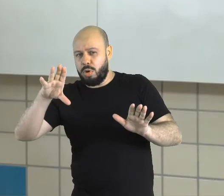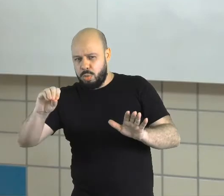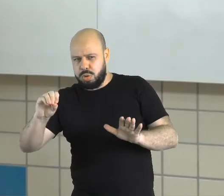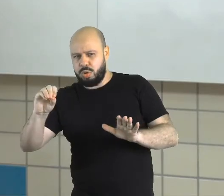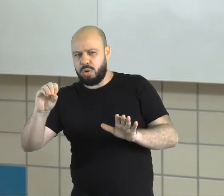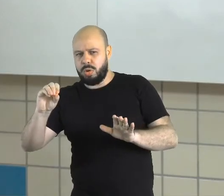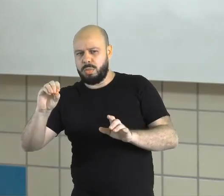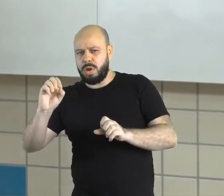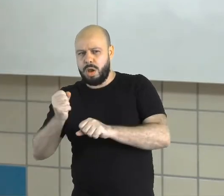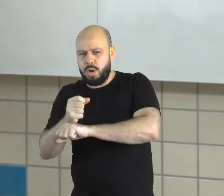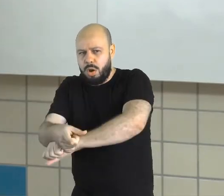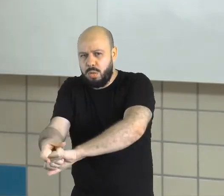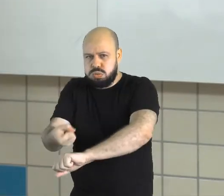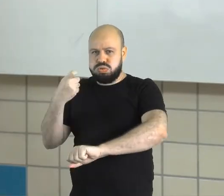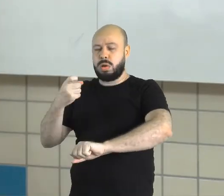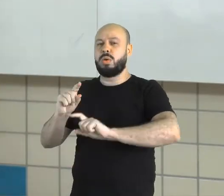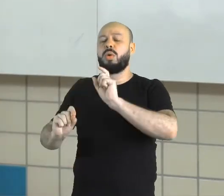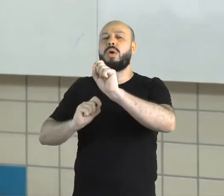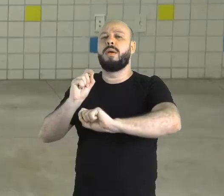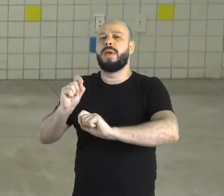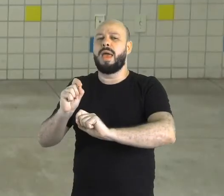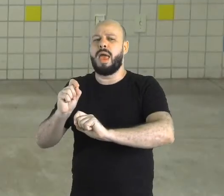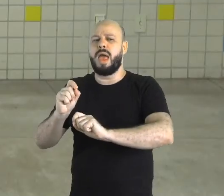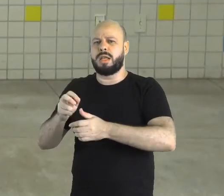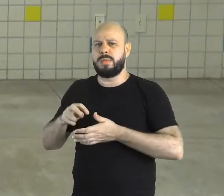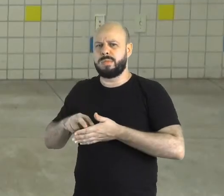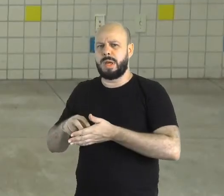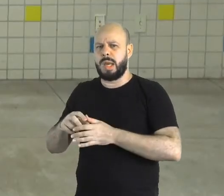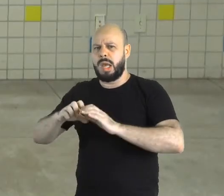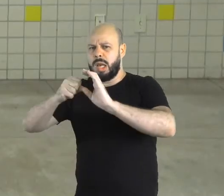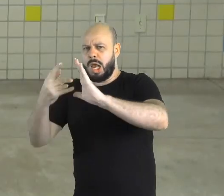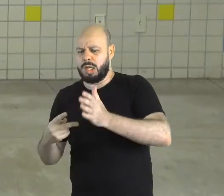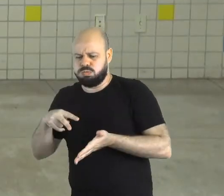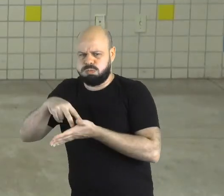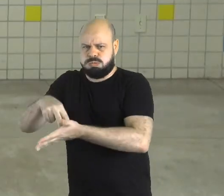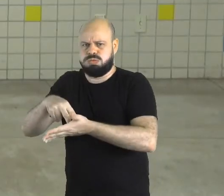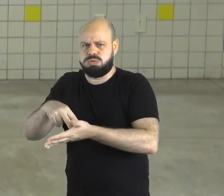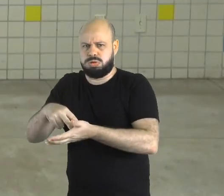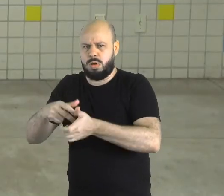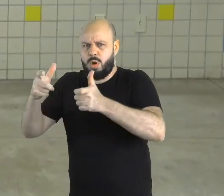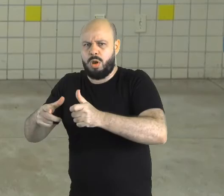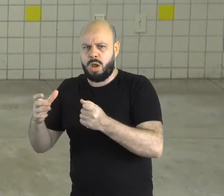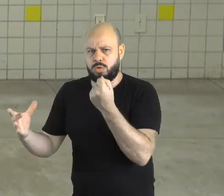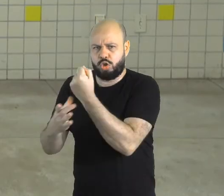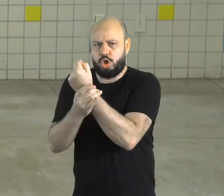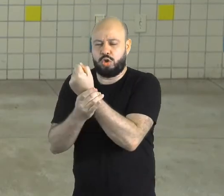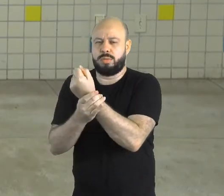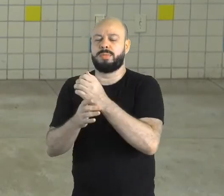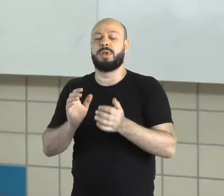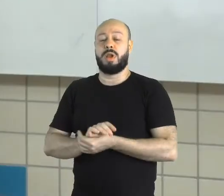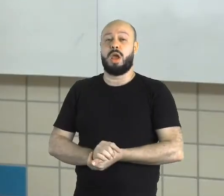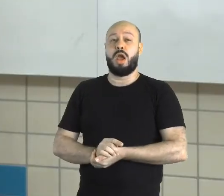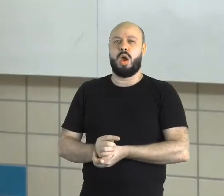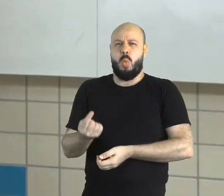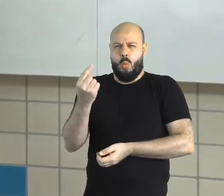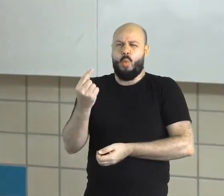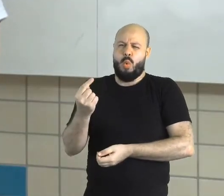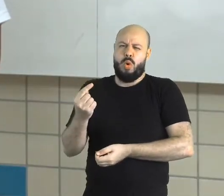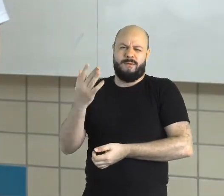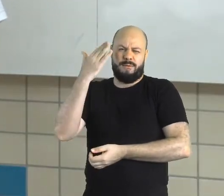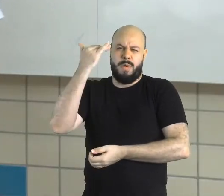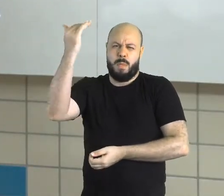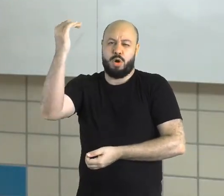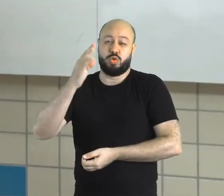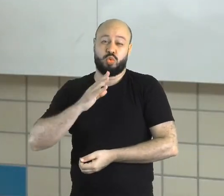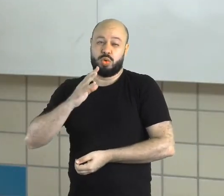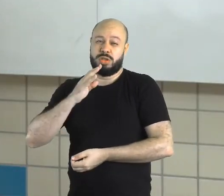resistência. O quilombo, ele já tem uma característica de resistência, de fortaleza, né? E um dos quilombos mais conhecidos, nós temos aí